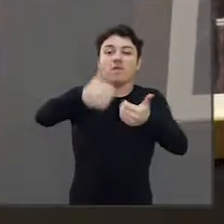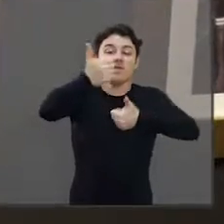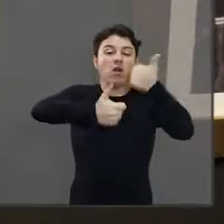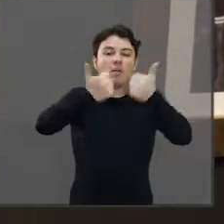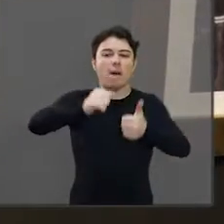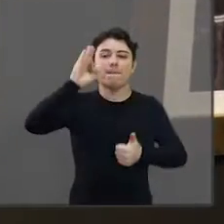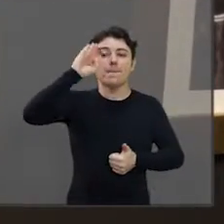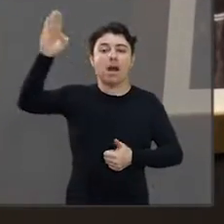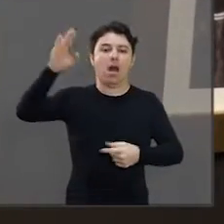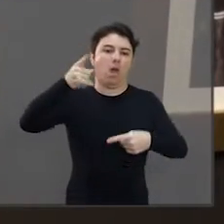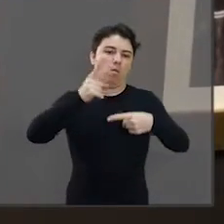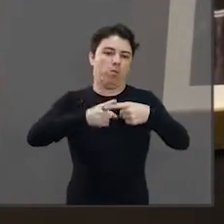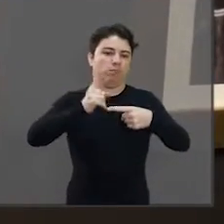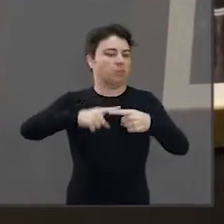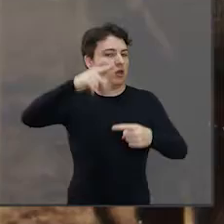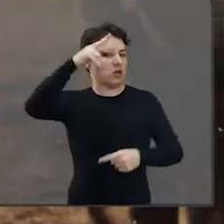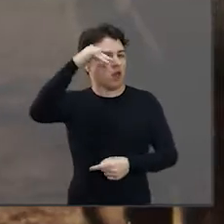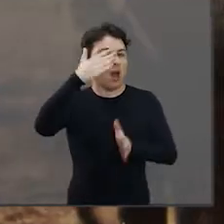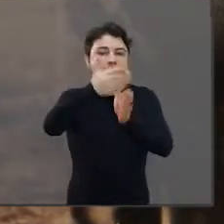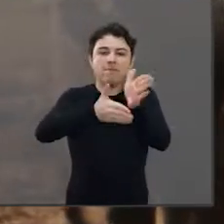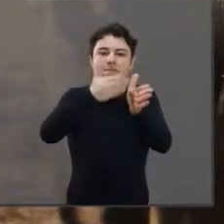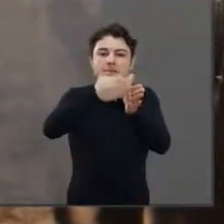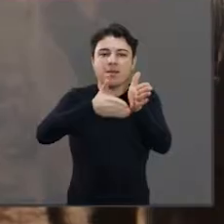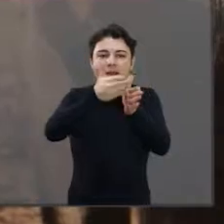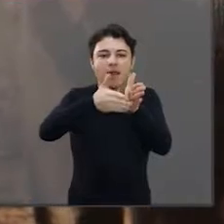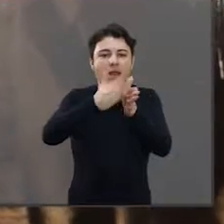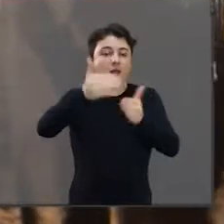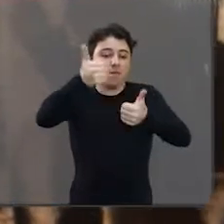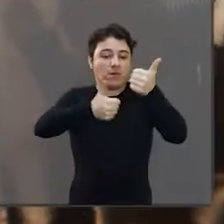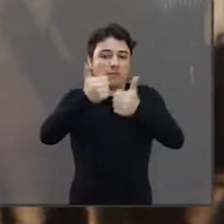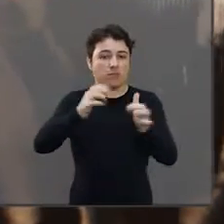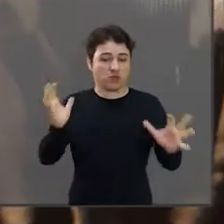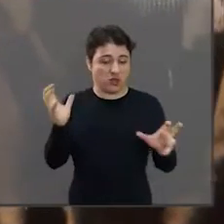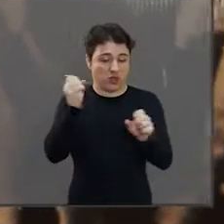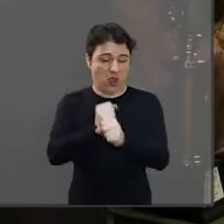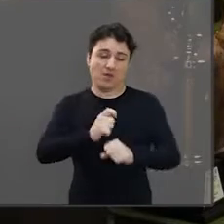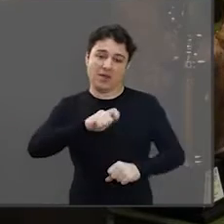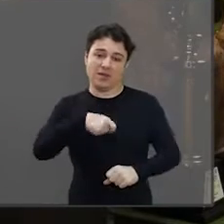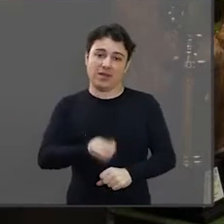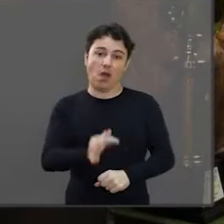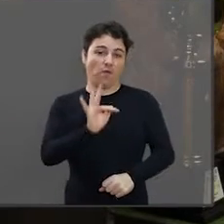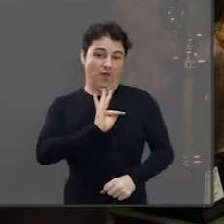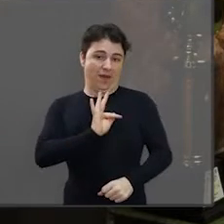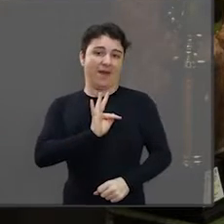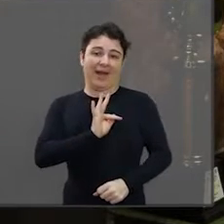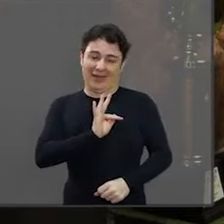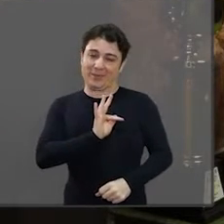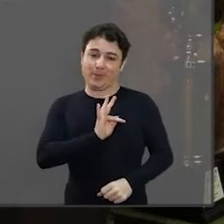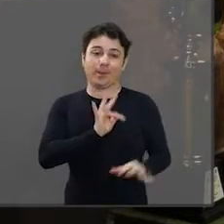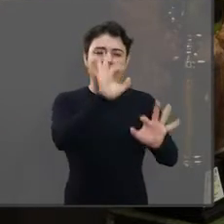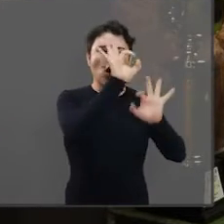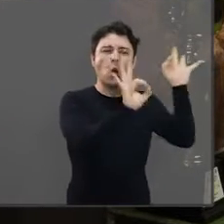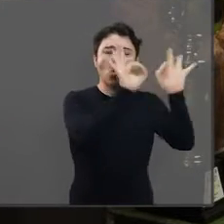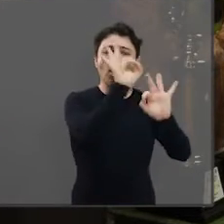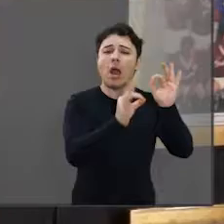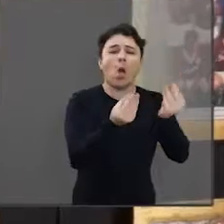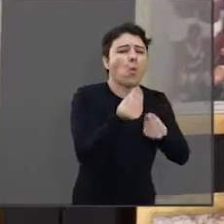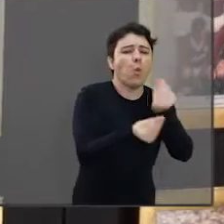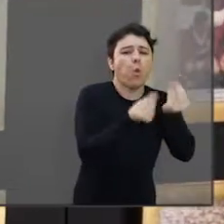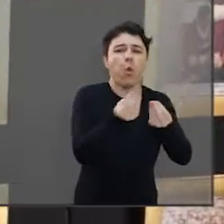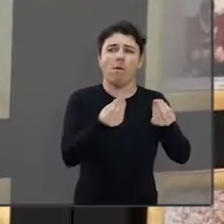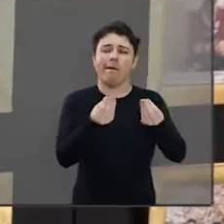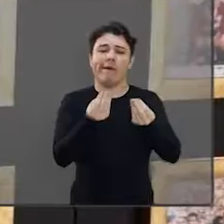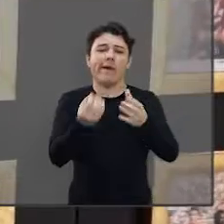Os esportes e o futebol como um todo, mas o foco é a ferroviária, contar a história do nosso time, da